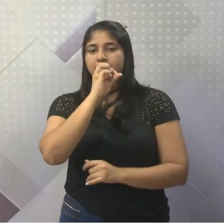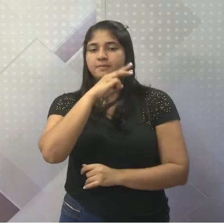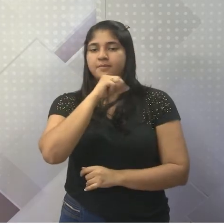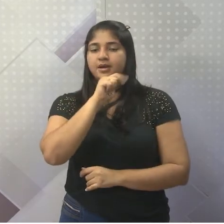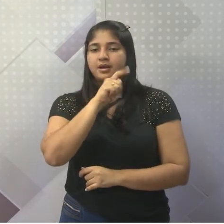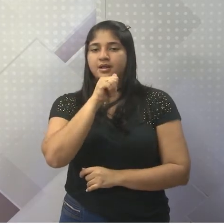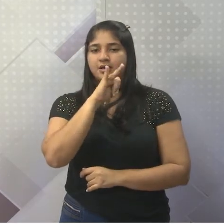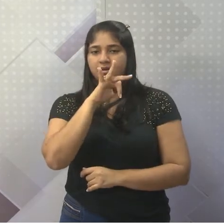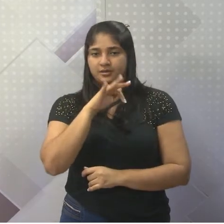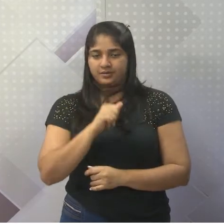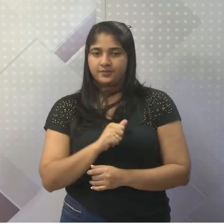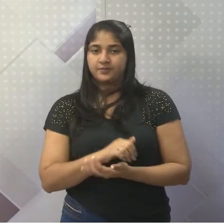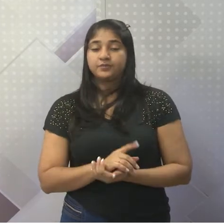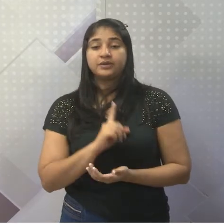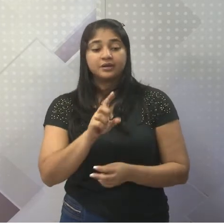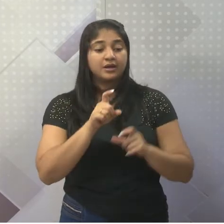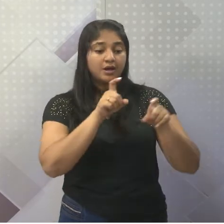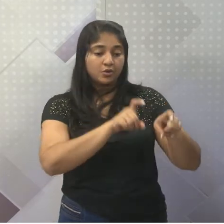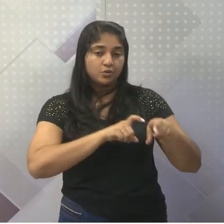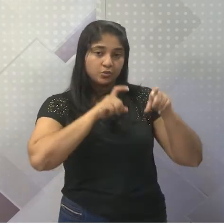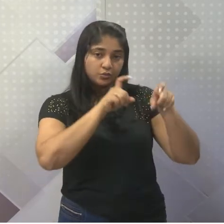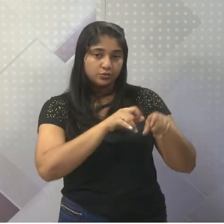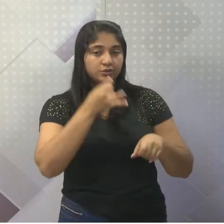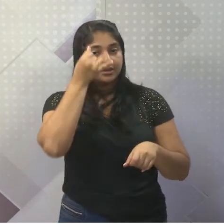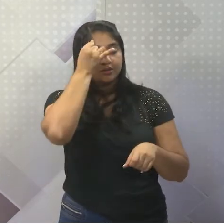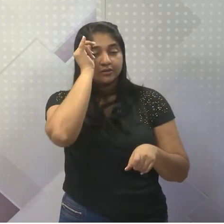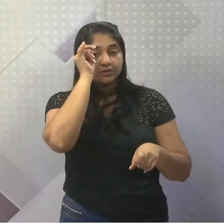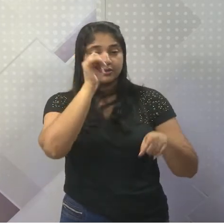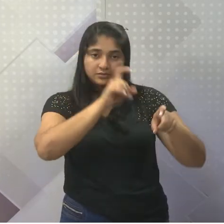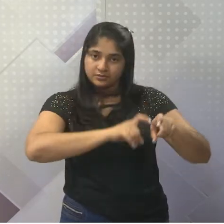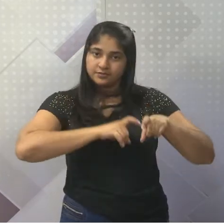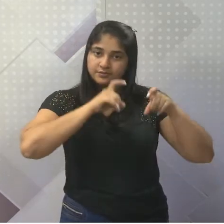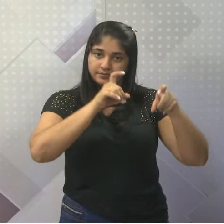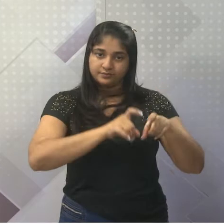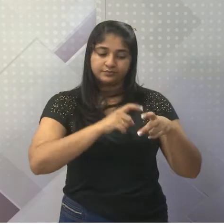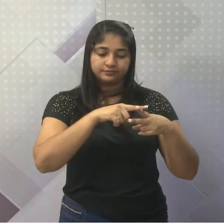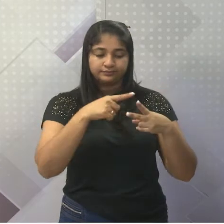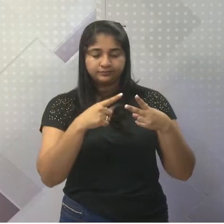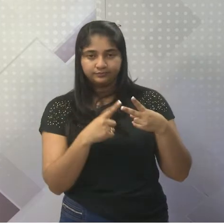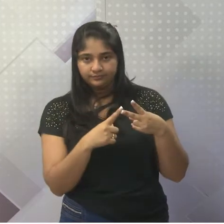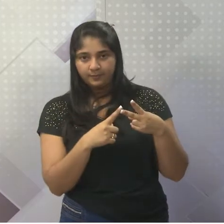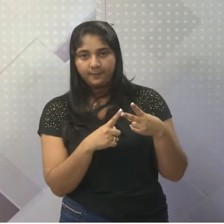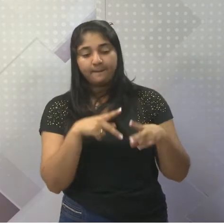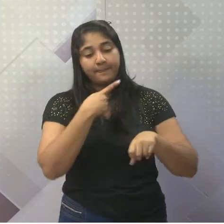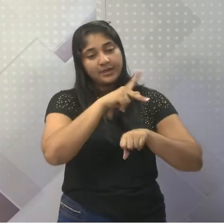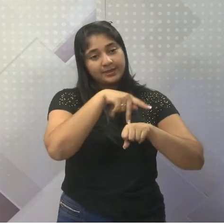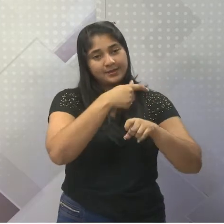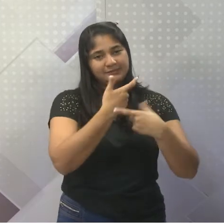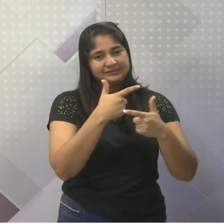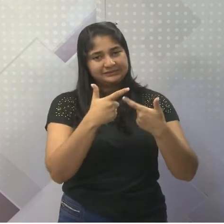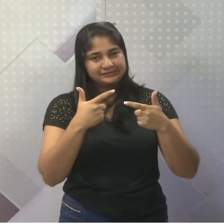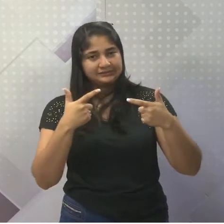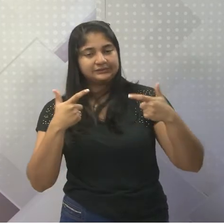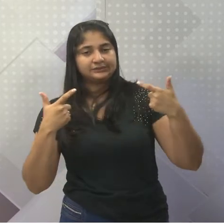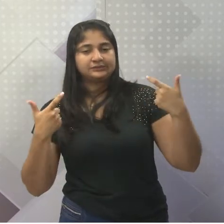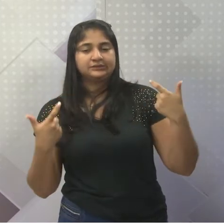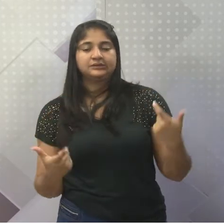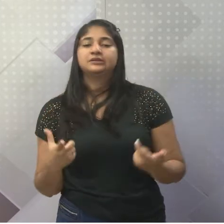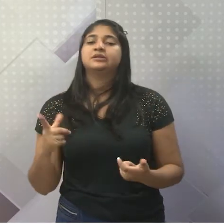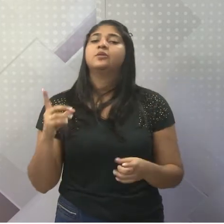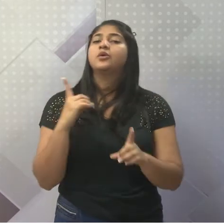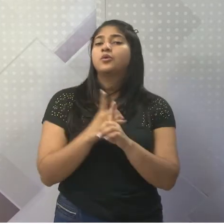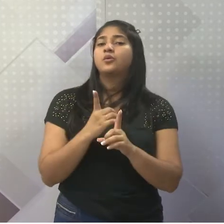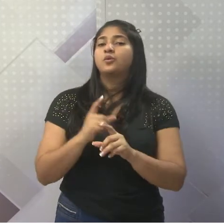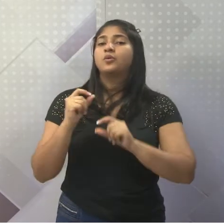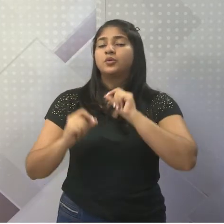A agricultura e pecuária lá, lembremos que como o país tem uma certa dimensão territorial considerável, nós vamos